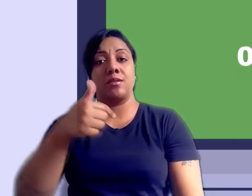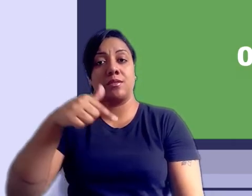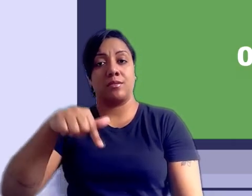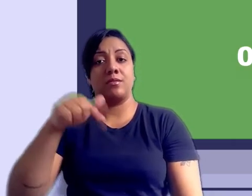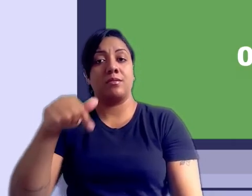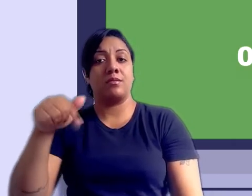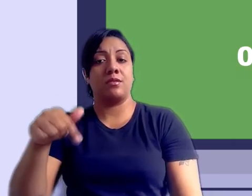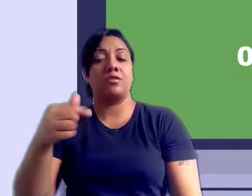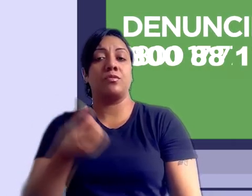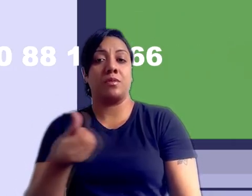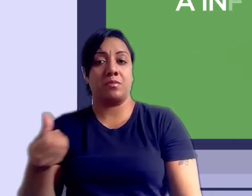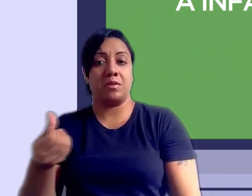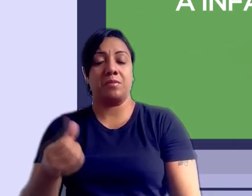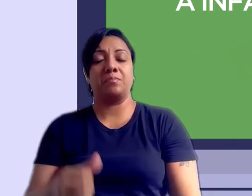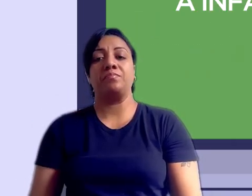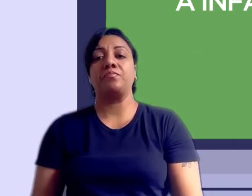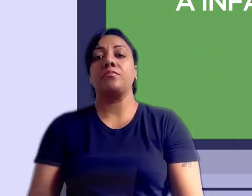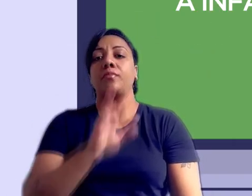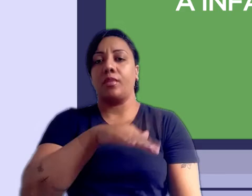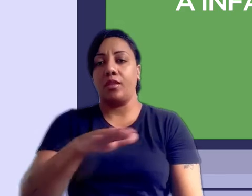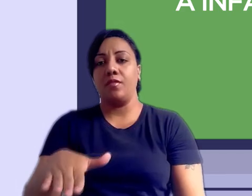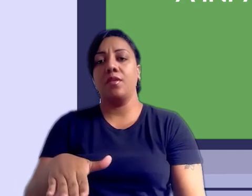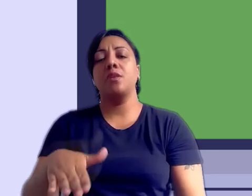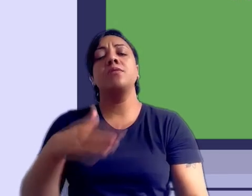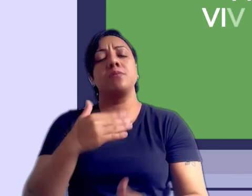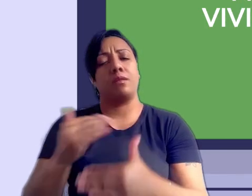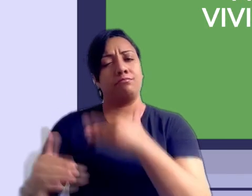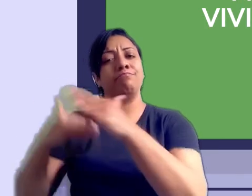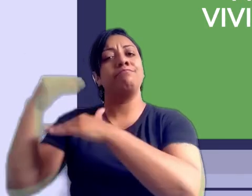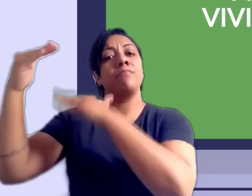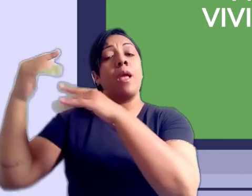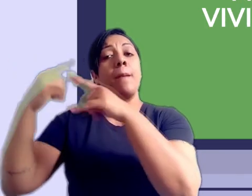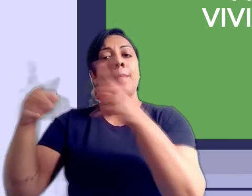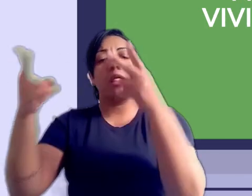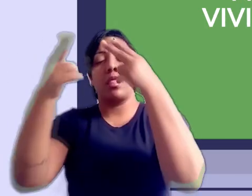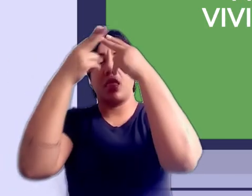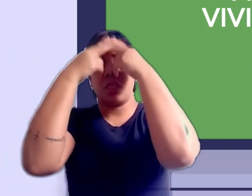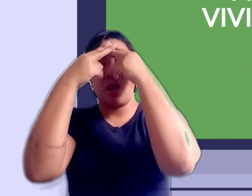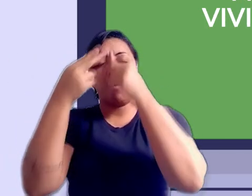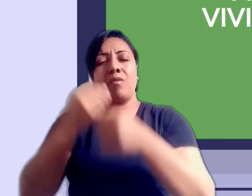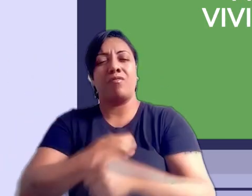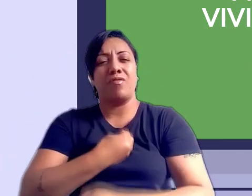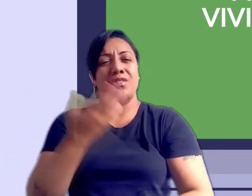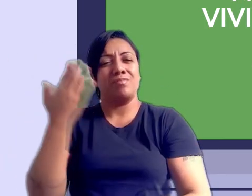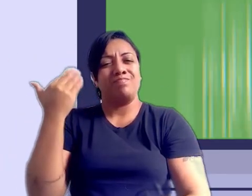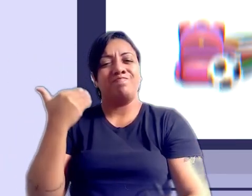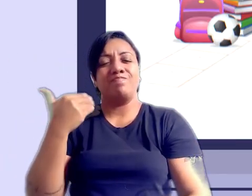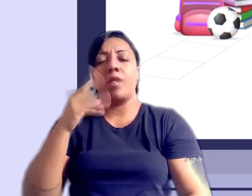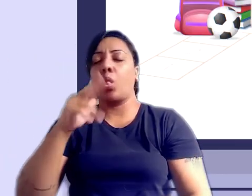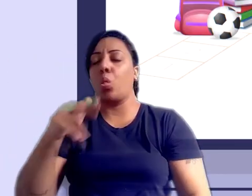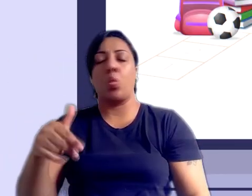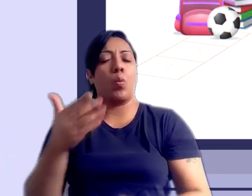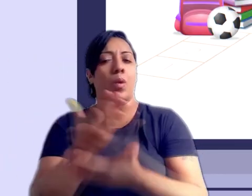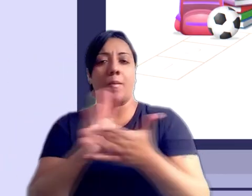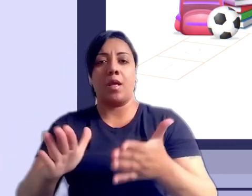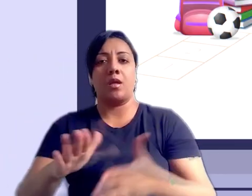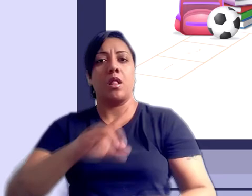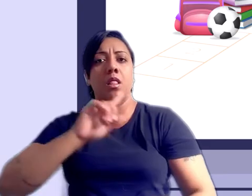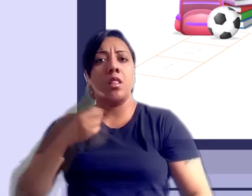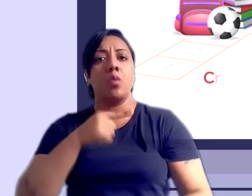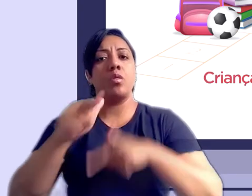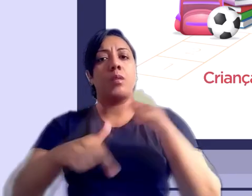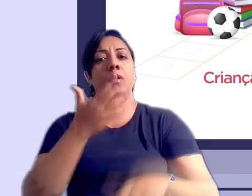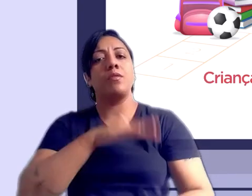177 66. A infância pode passar, mas os traumas vividos nessa etapa, jamais. Diga não ao trabalho